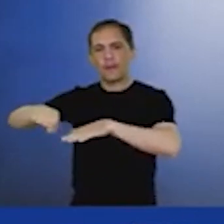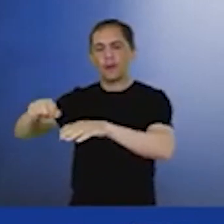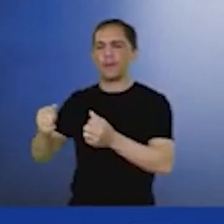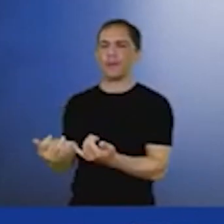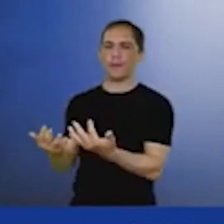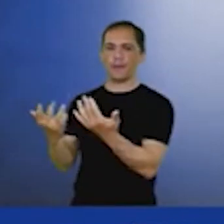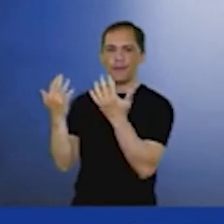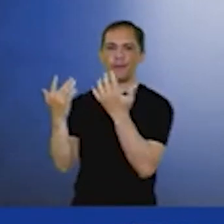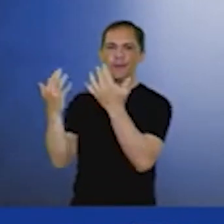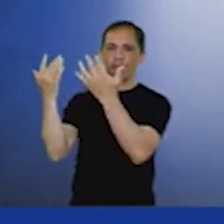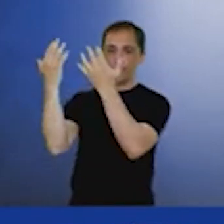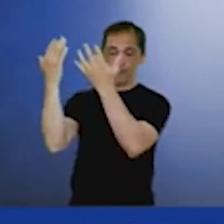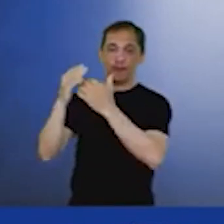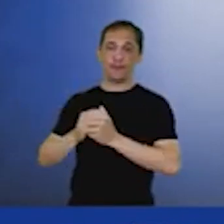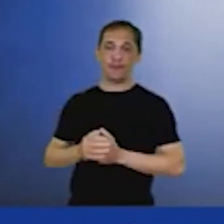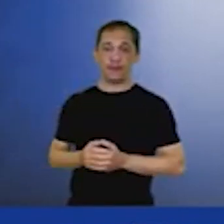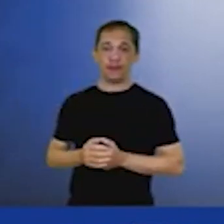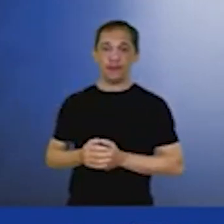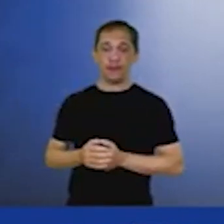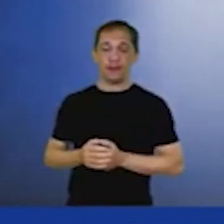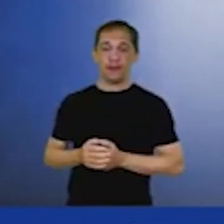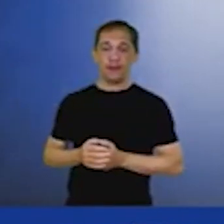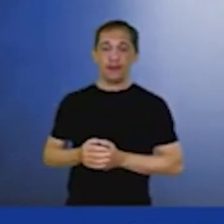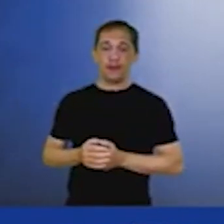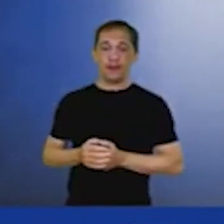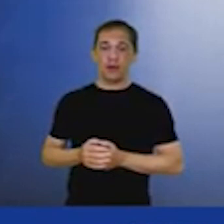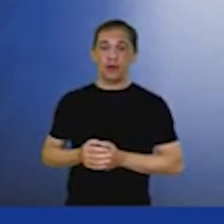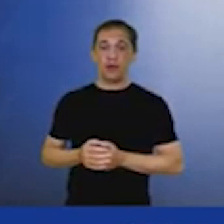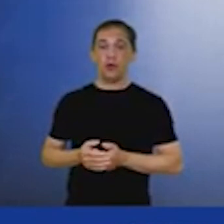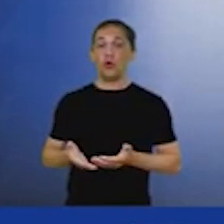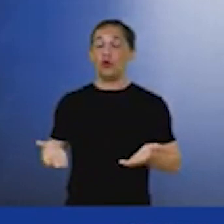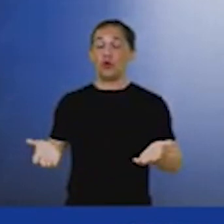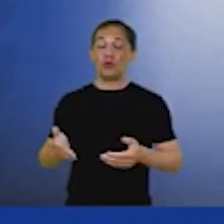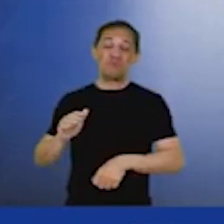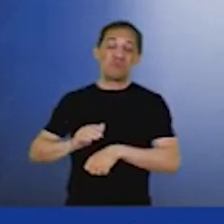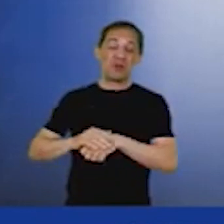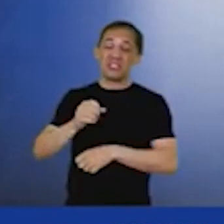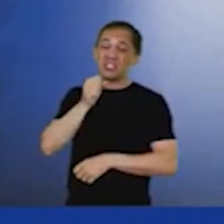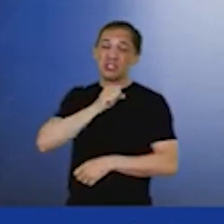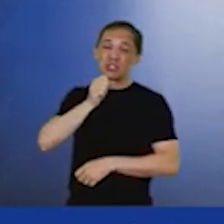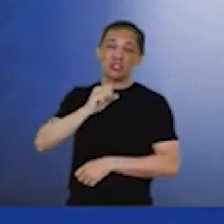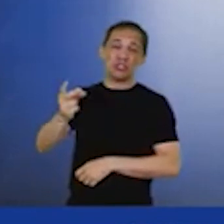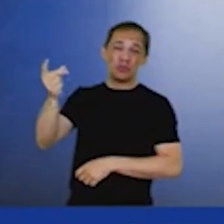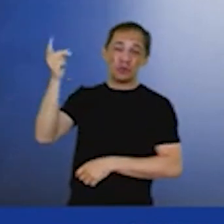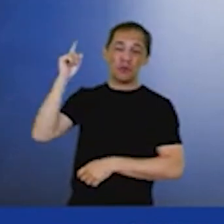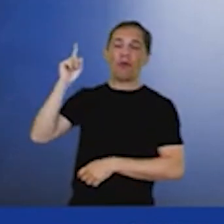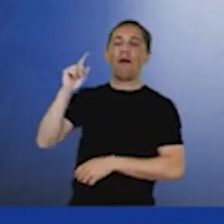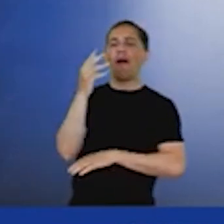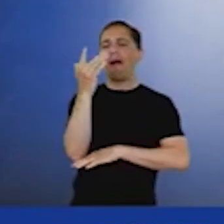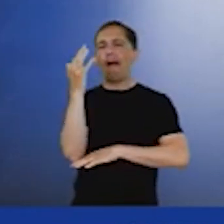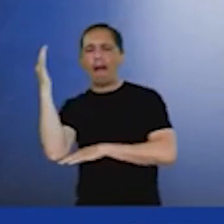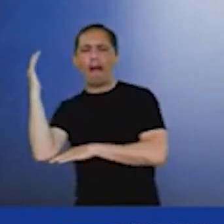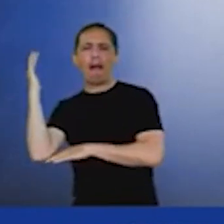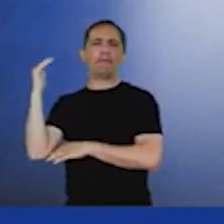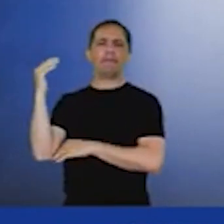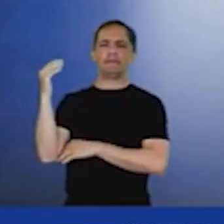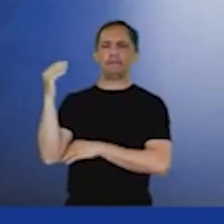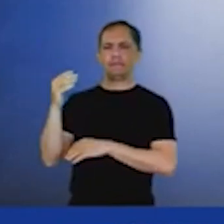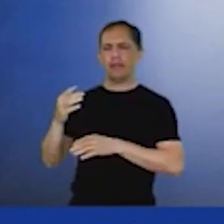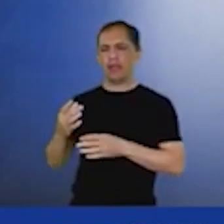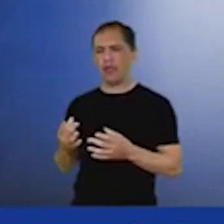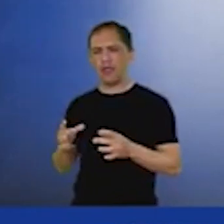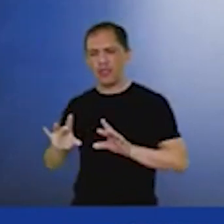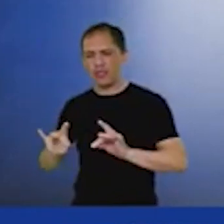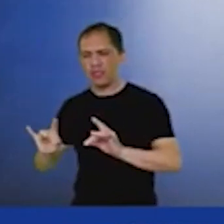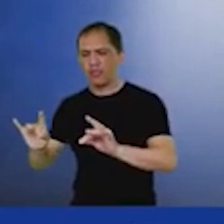captura de carbono mais antiga que existe, a tecnologia de captura de carbono mais antiga que tem, chama-se floresta, árvore, mangues. Então a Petrobras